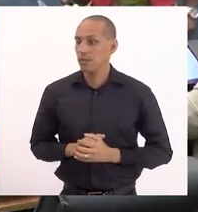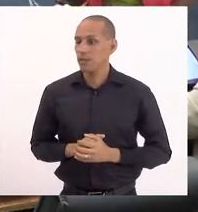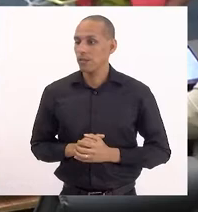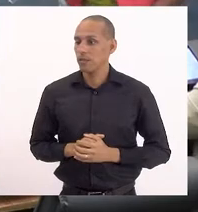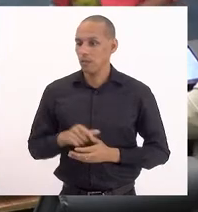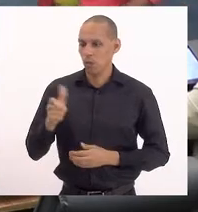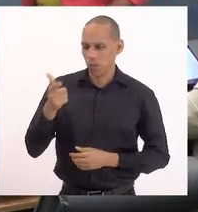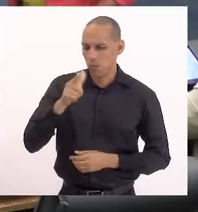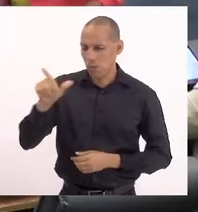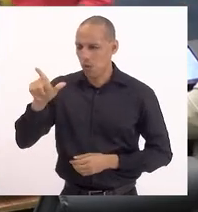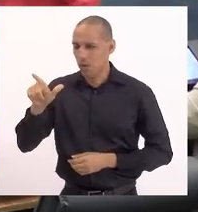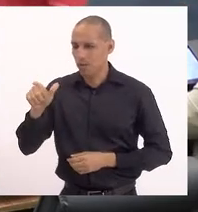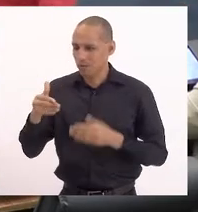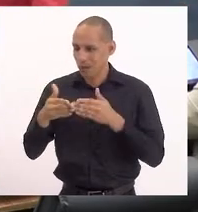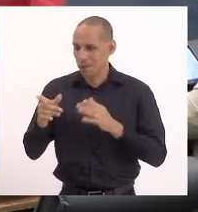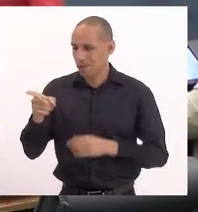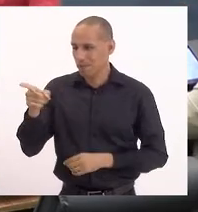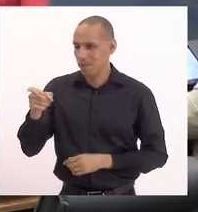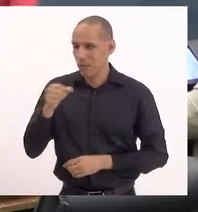Usa o outro. Está aberto aqui.